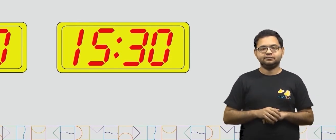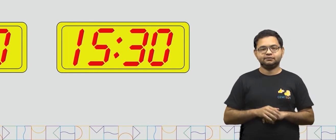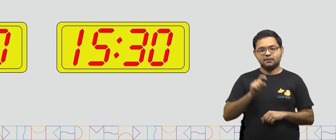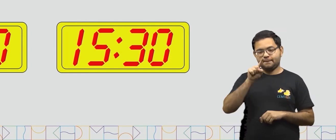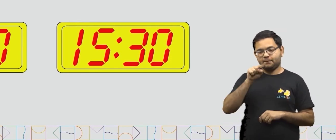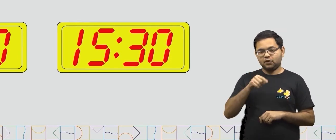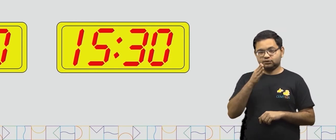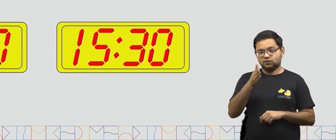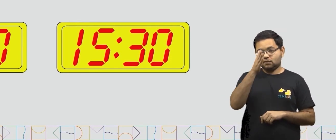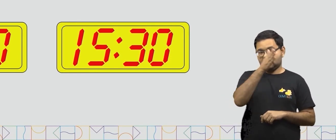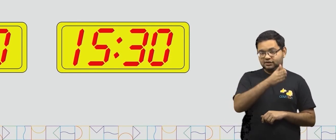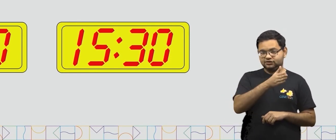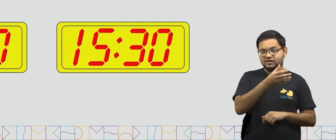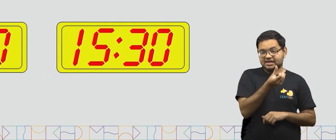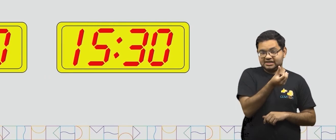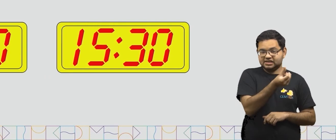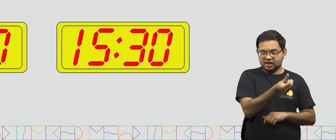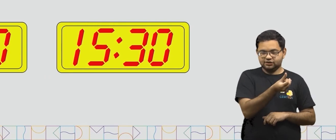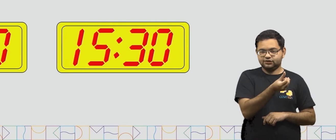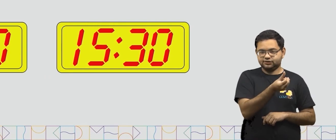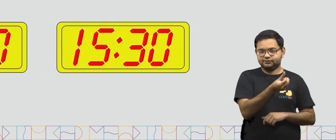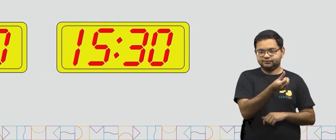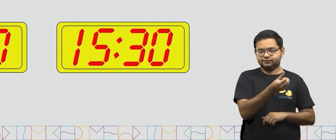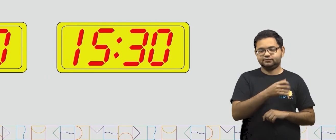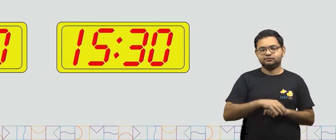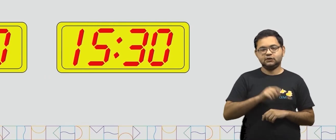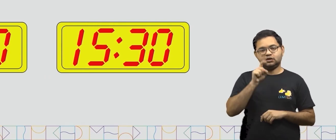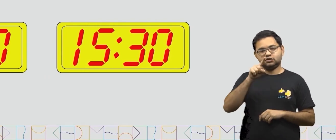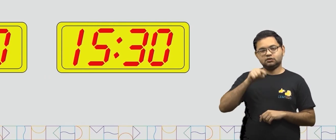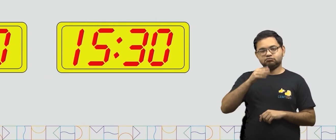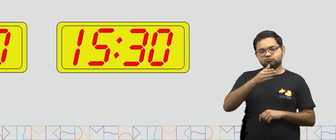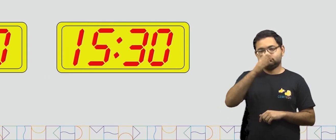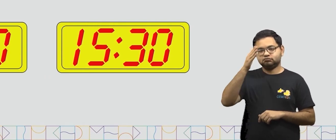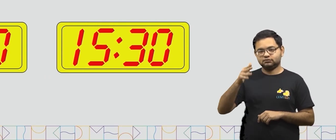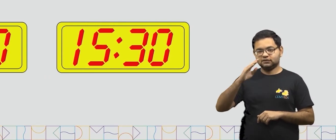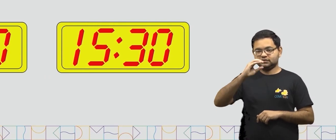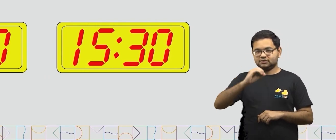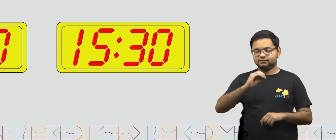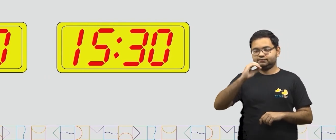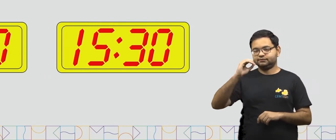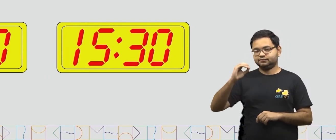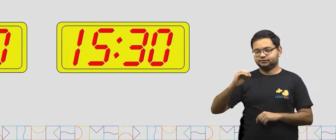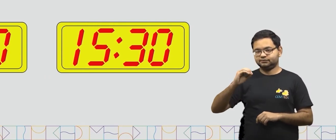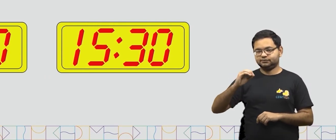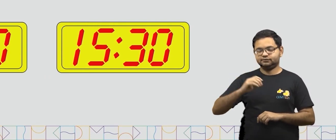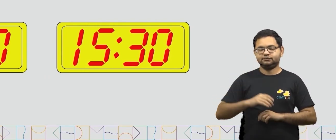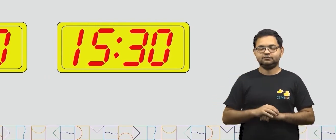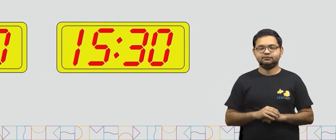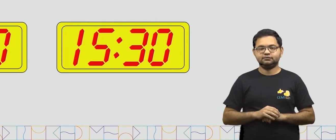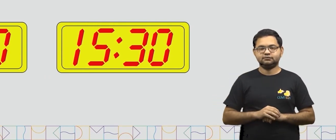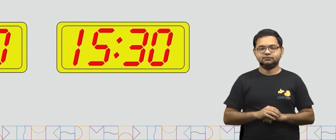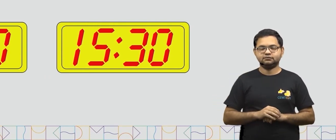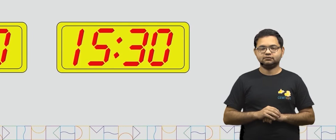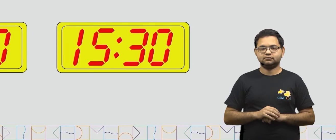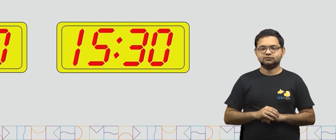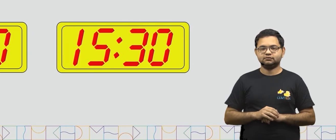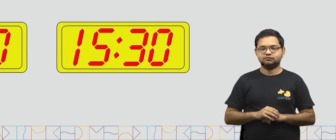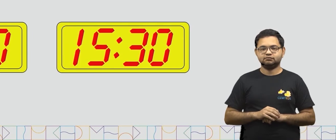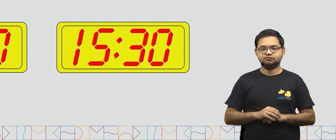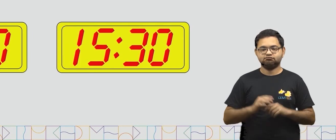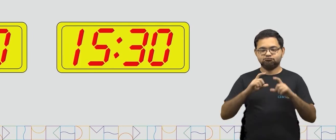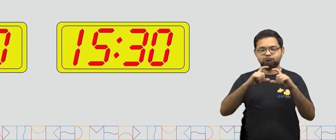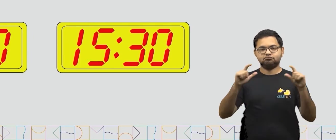pontos, nós temos o número 6. E após os dois pontos, nós temos os números 00. Então,